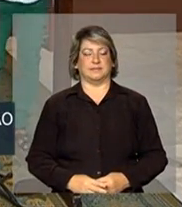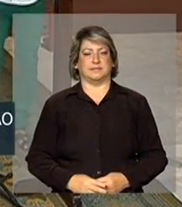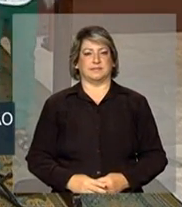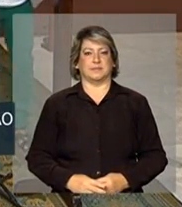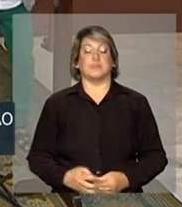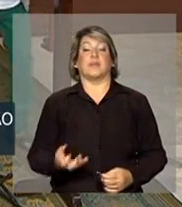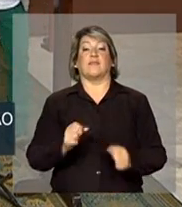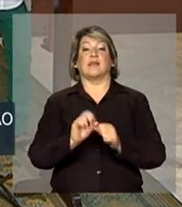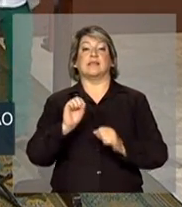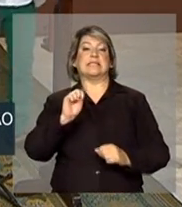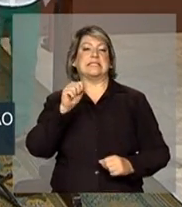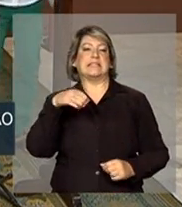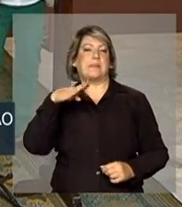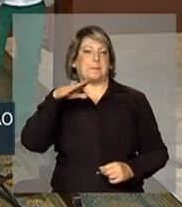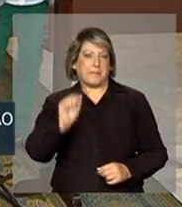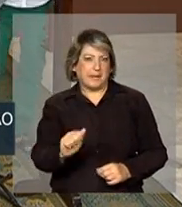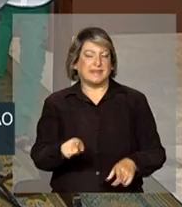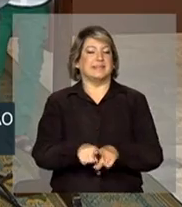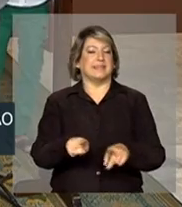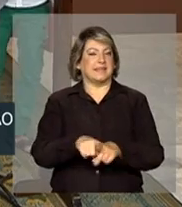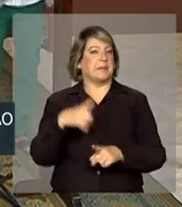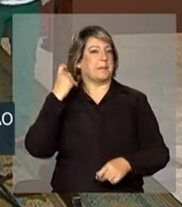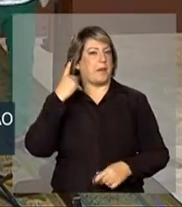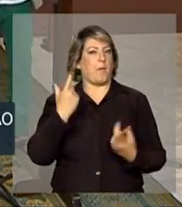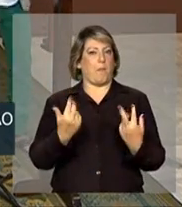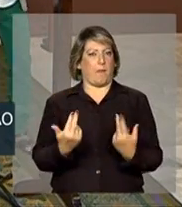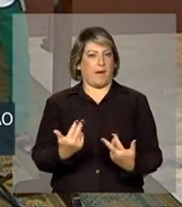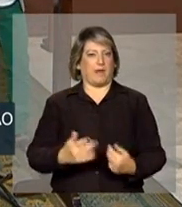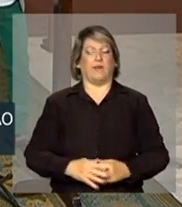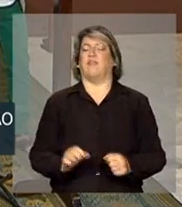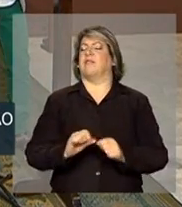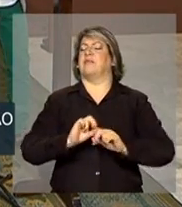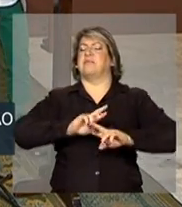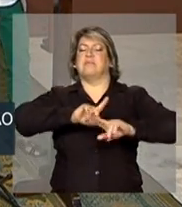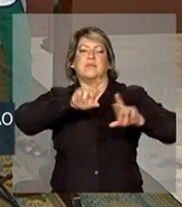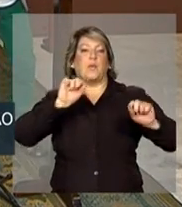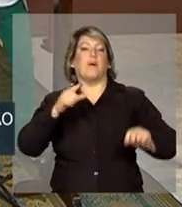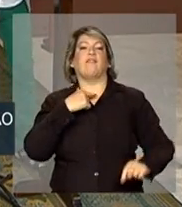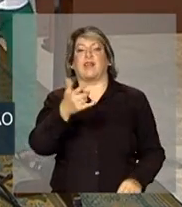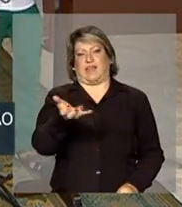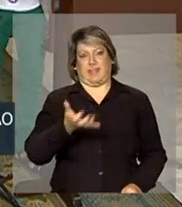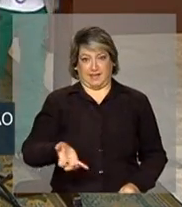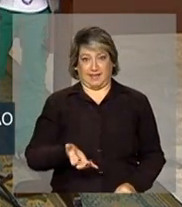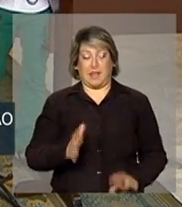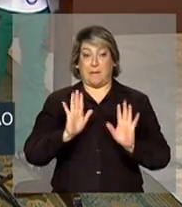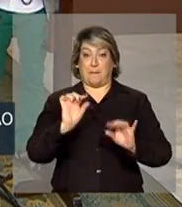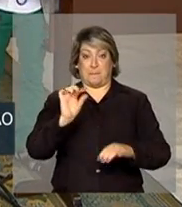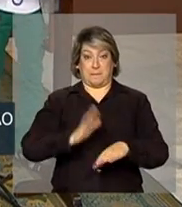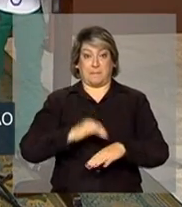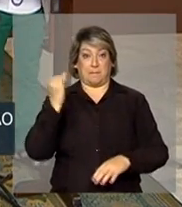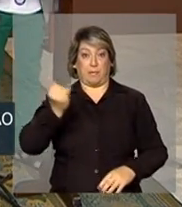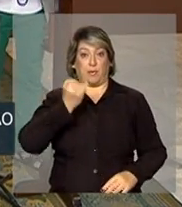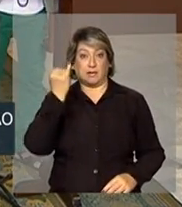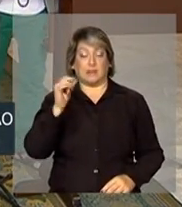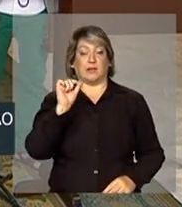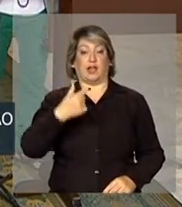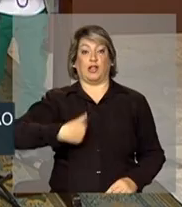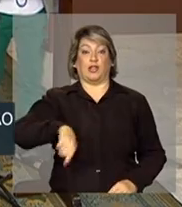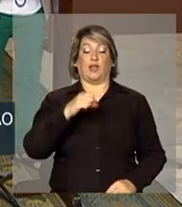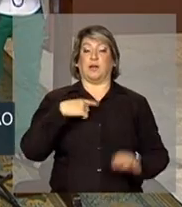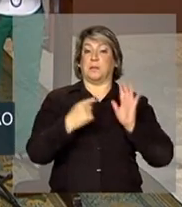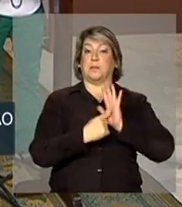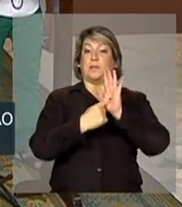Quer fazer samba? Ele faz. Faz o que você quiser. Mas o mais importante é que a gente se